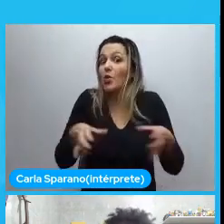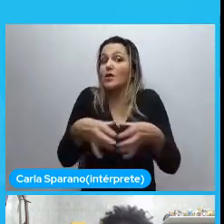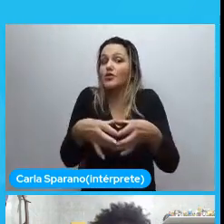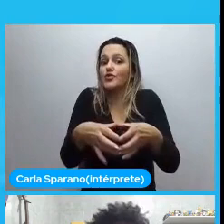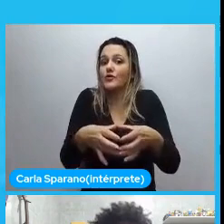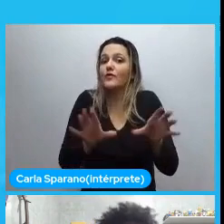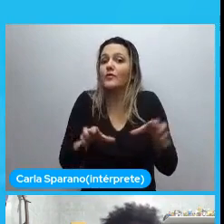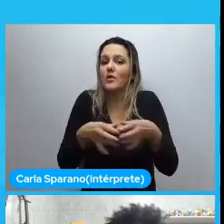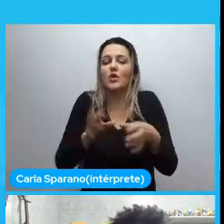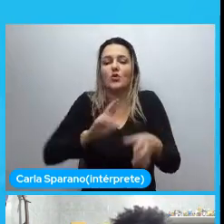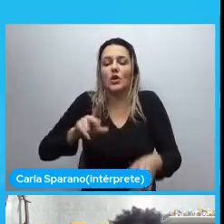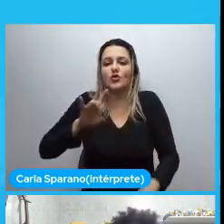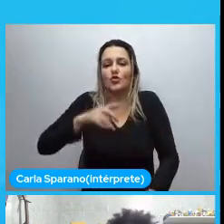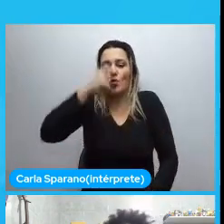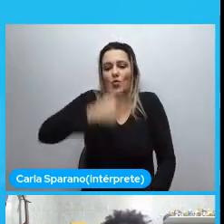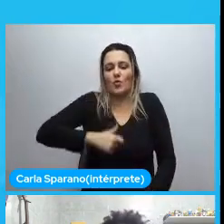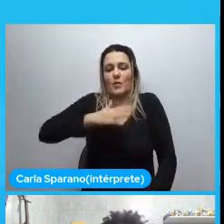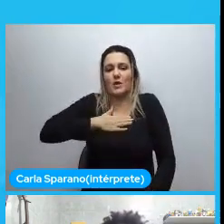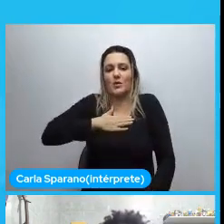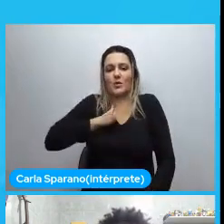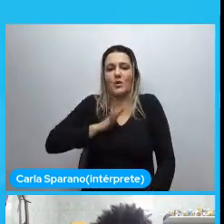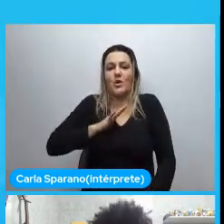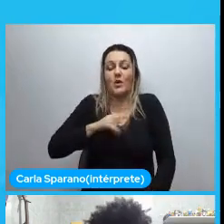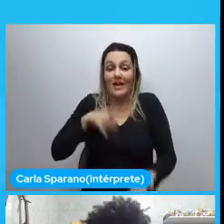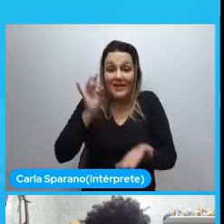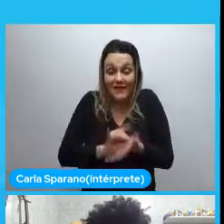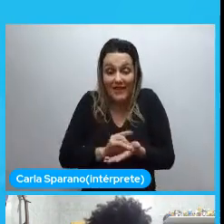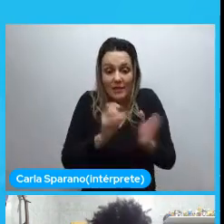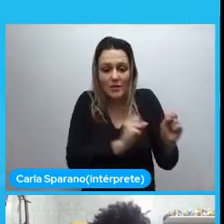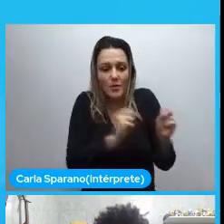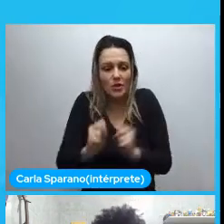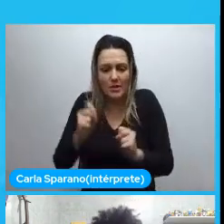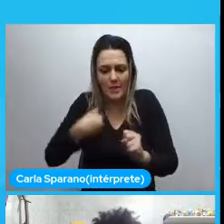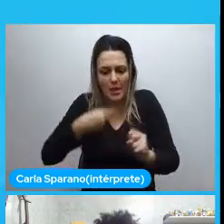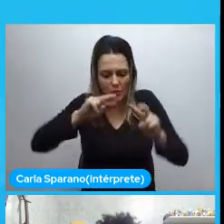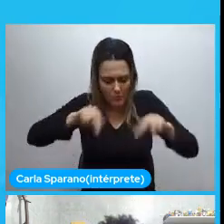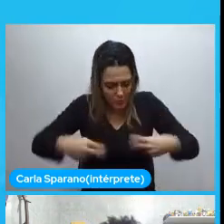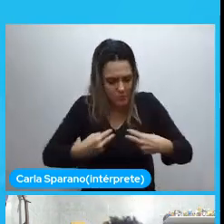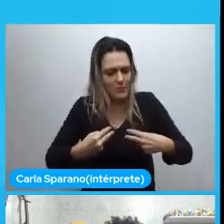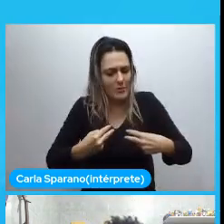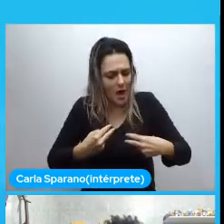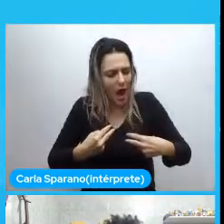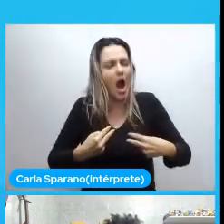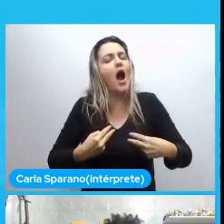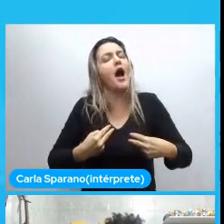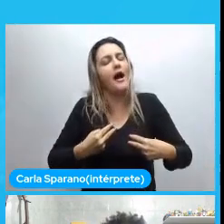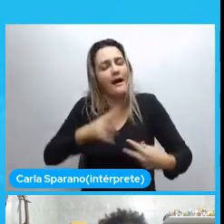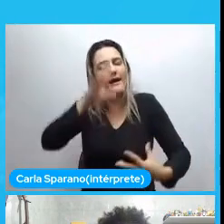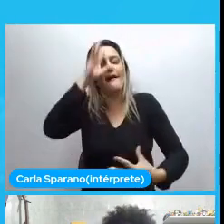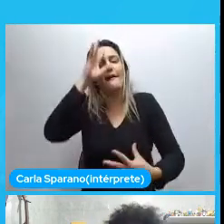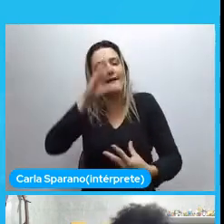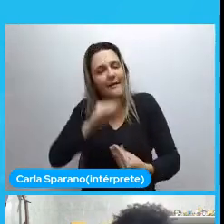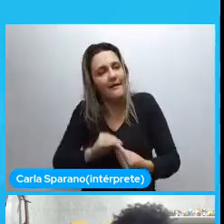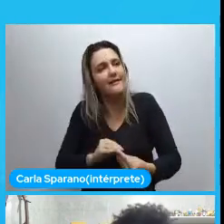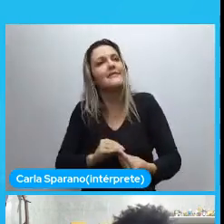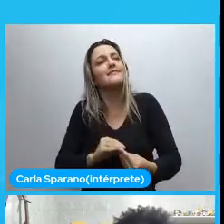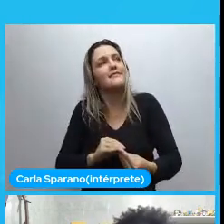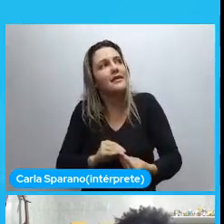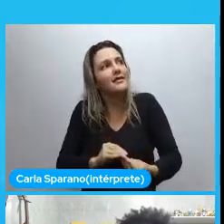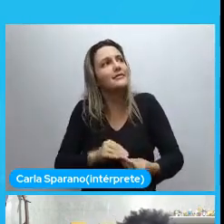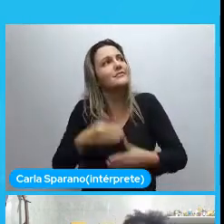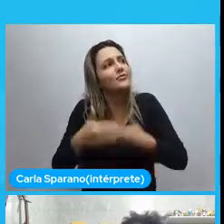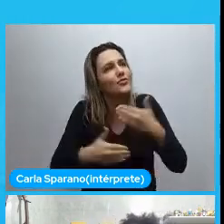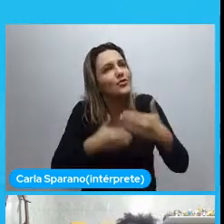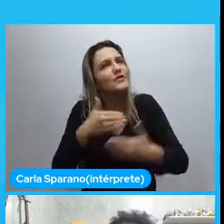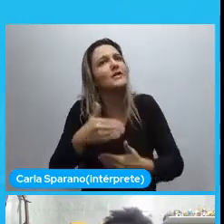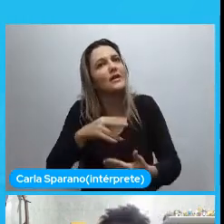acontece só comigo. O verdadeiro empoderamento. É quando eu me entendo. Nesse processo. É. Eu entendo a situação. E a